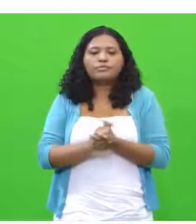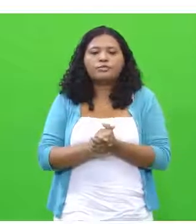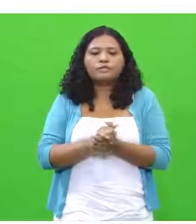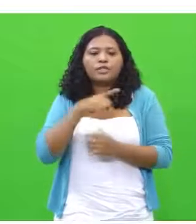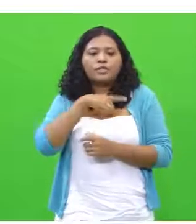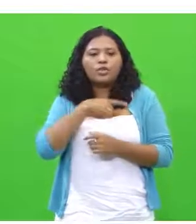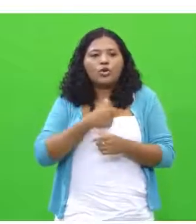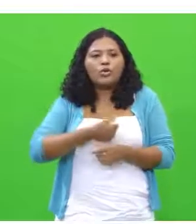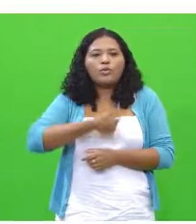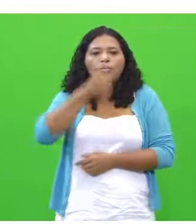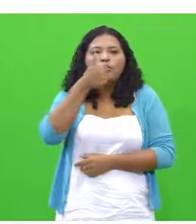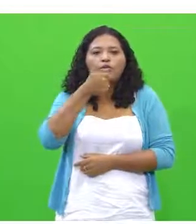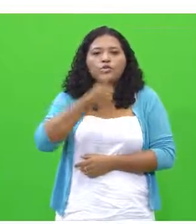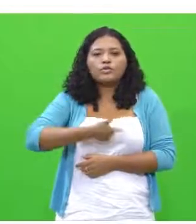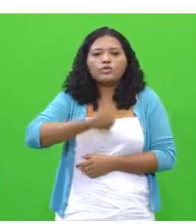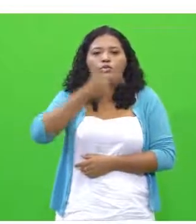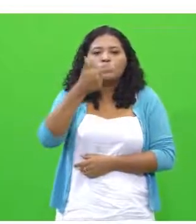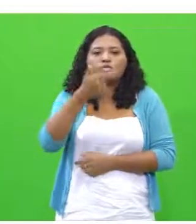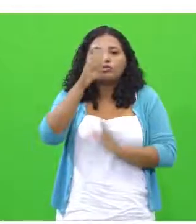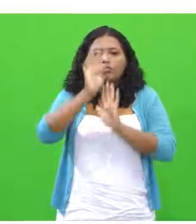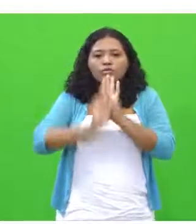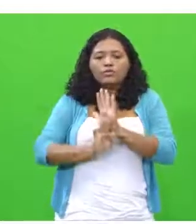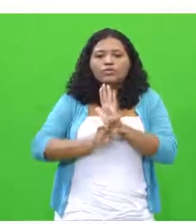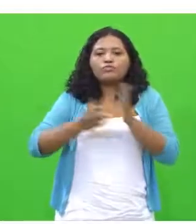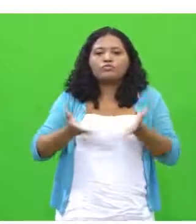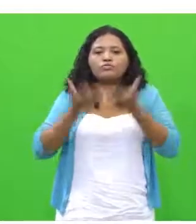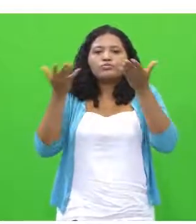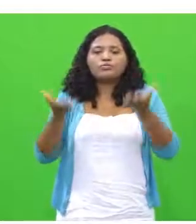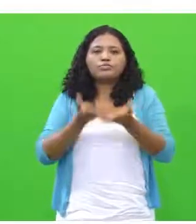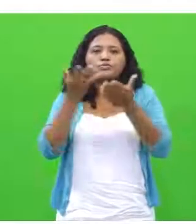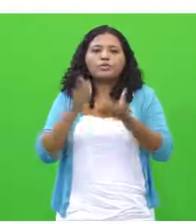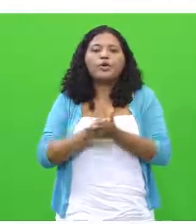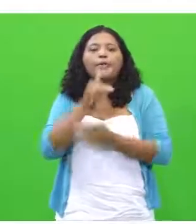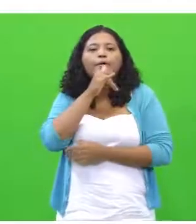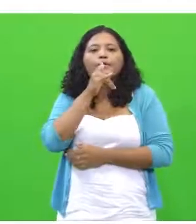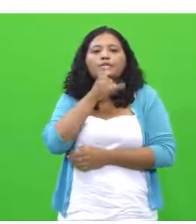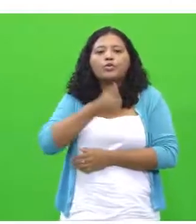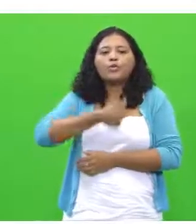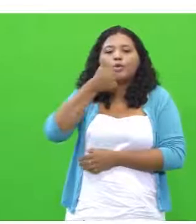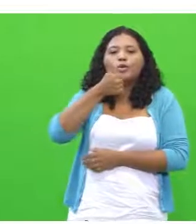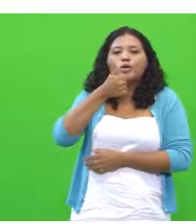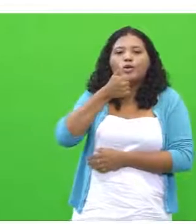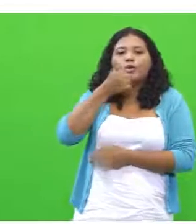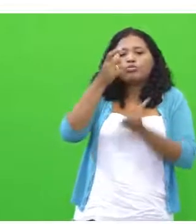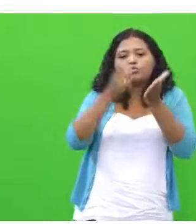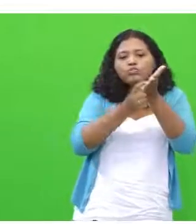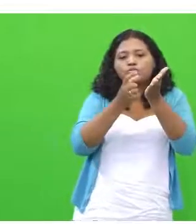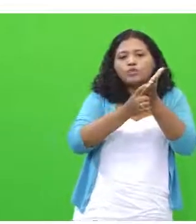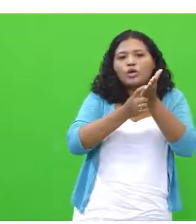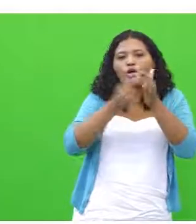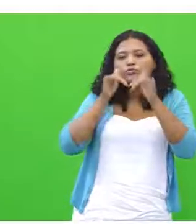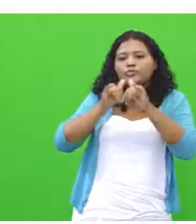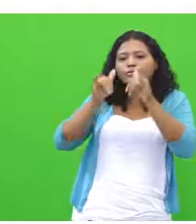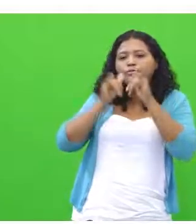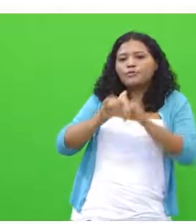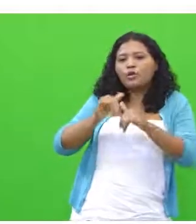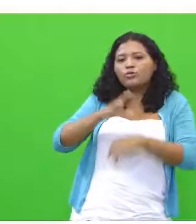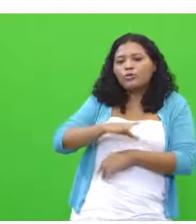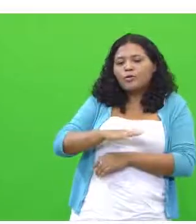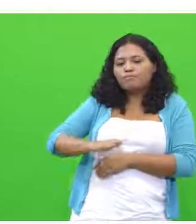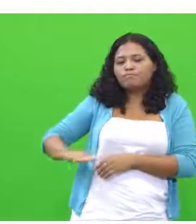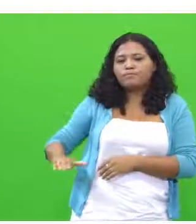basicamente o segundo, né? É, nós temos aí, por exemplo, nesse primeiro parágrafo, publicidade infantil, tá?